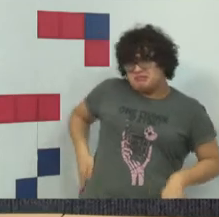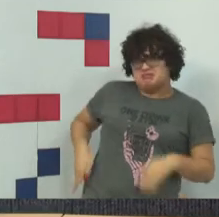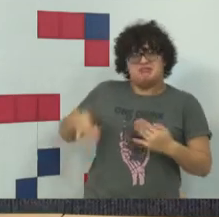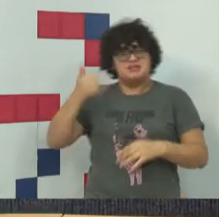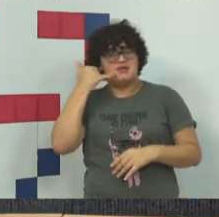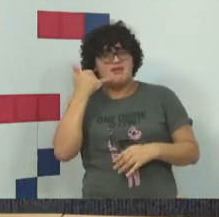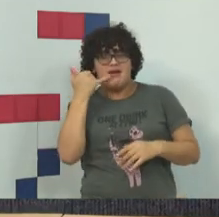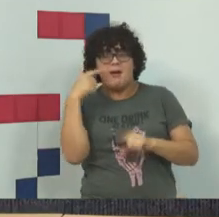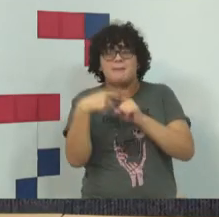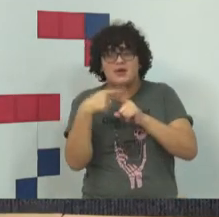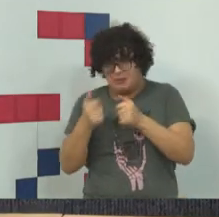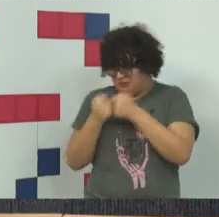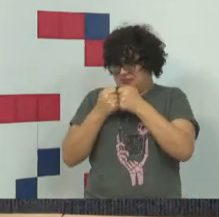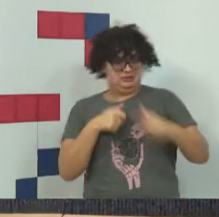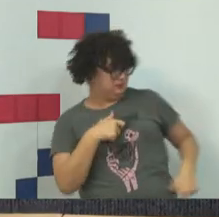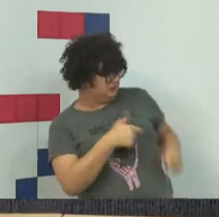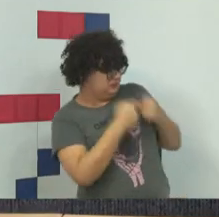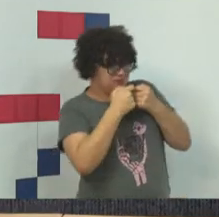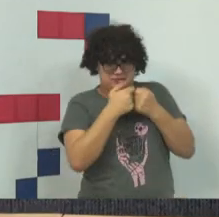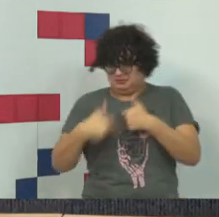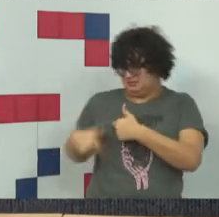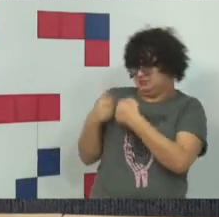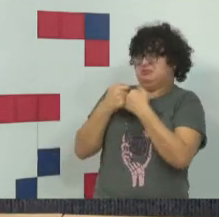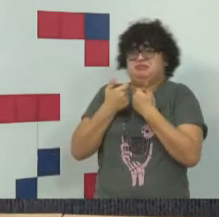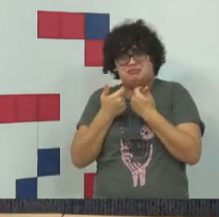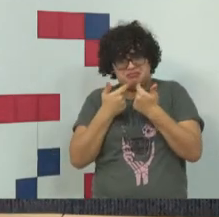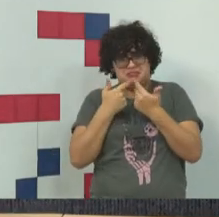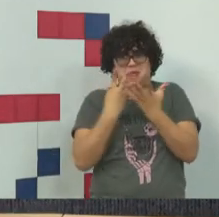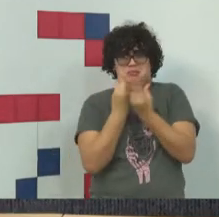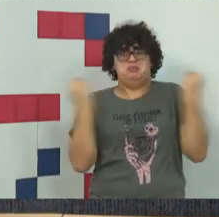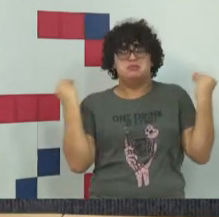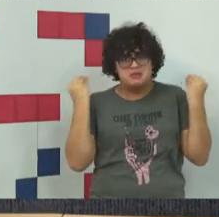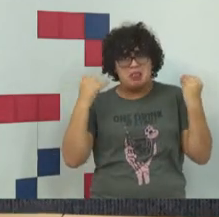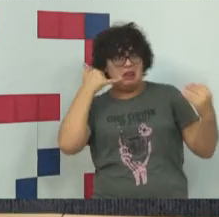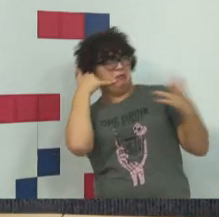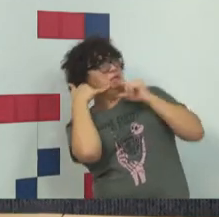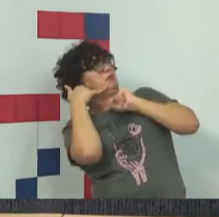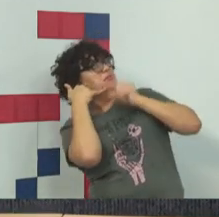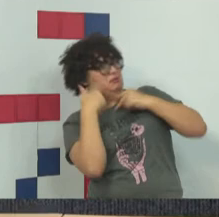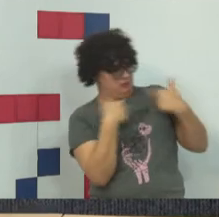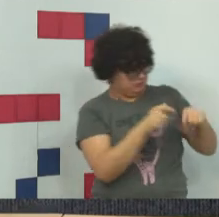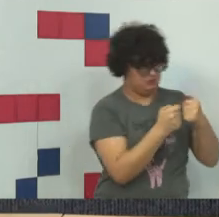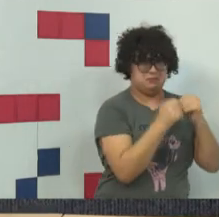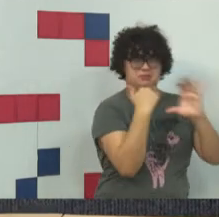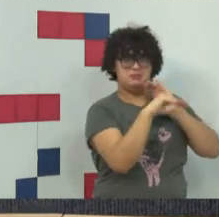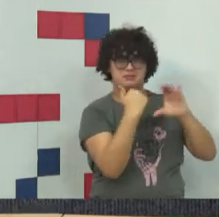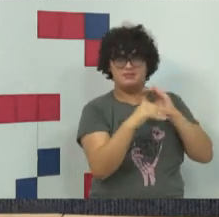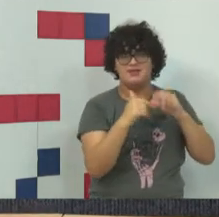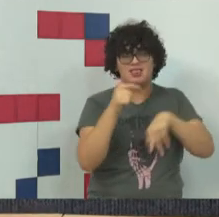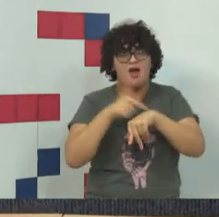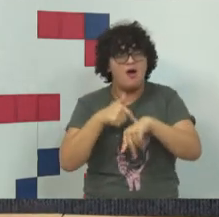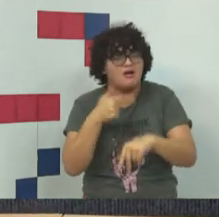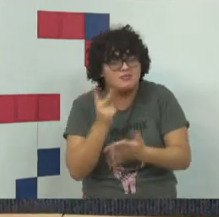traz consigo um, dois ou três terminais, como o próprio marco civil regulatório